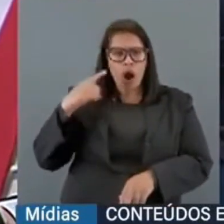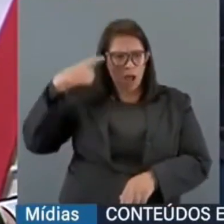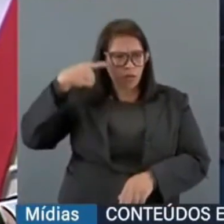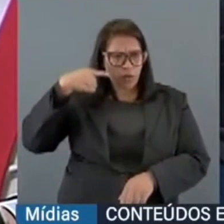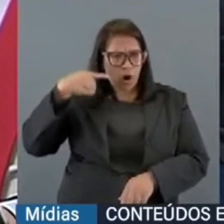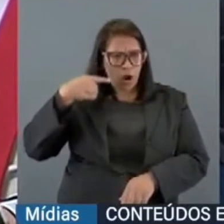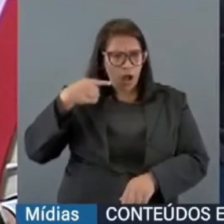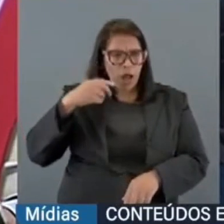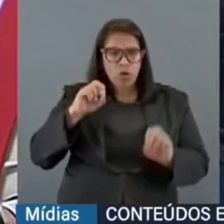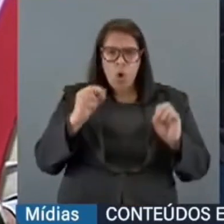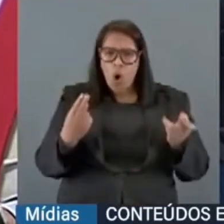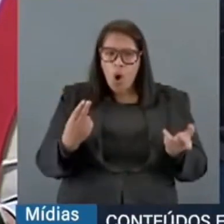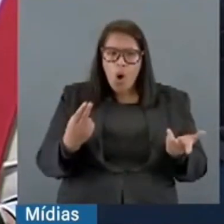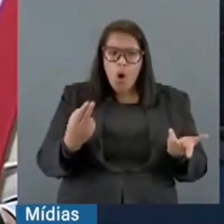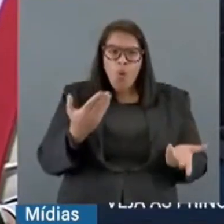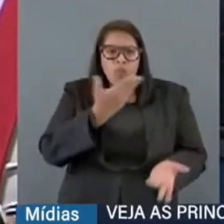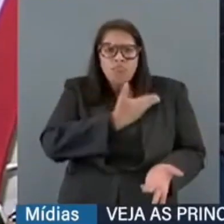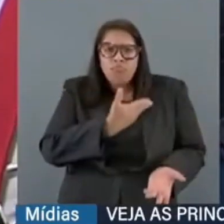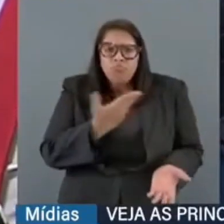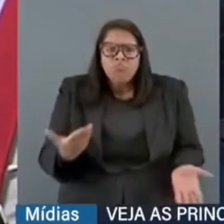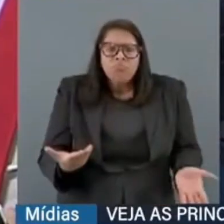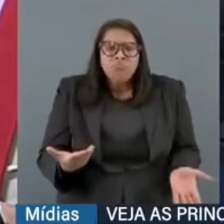advogado particular.